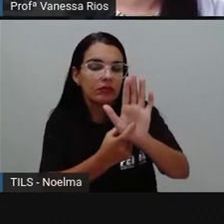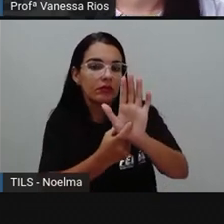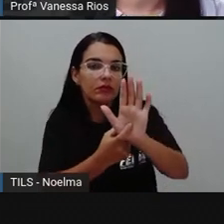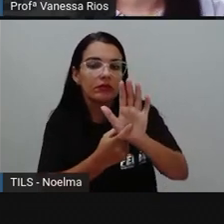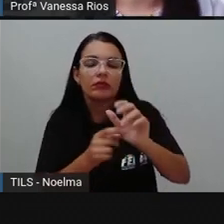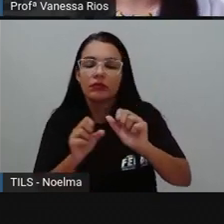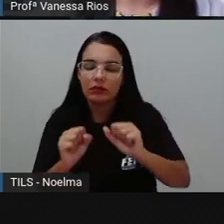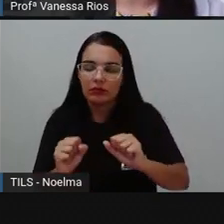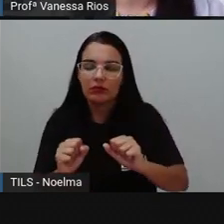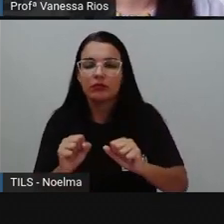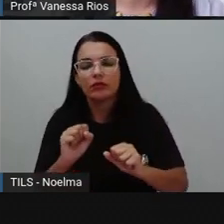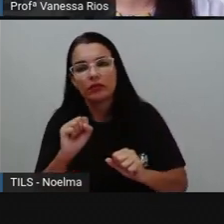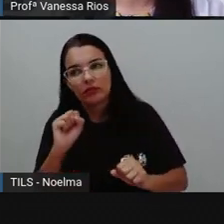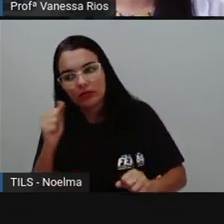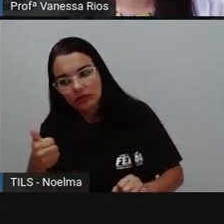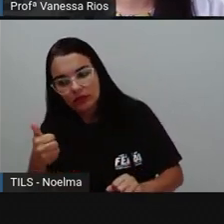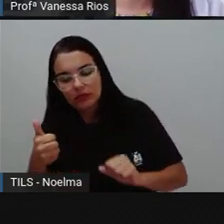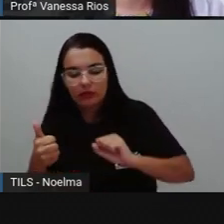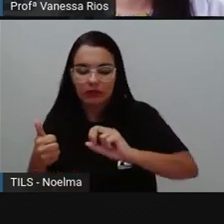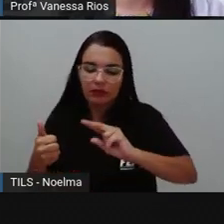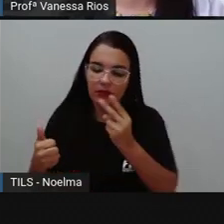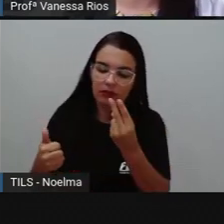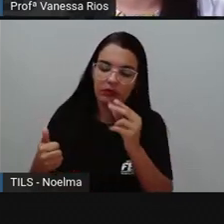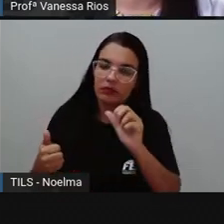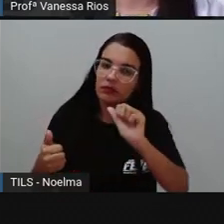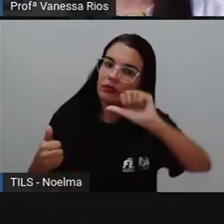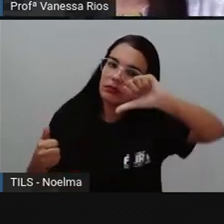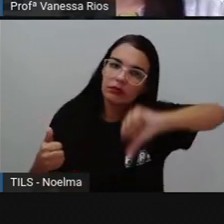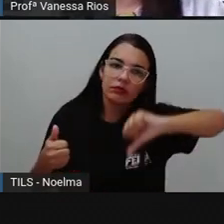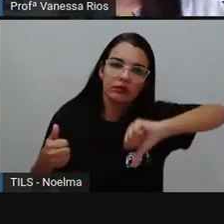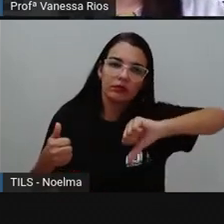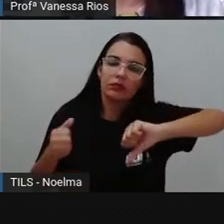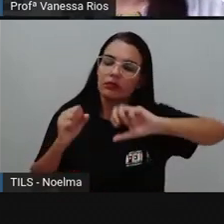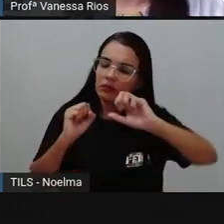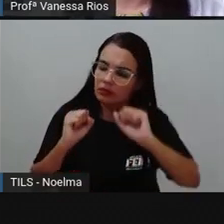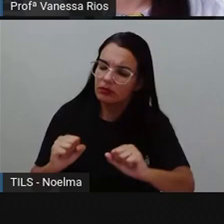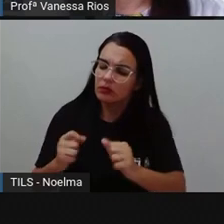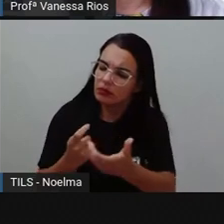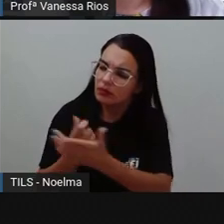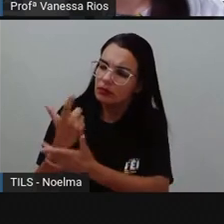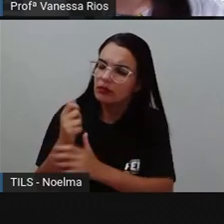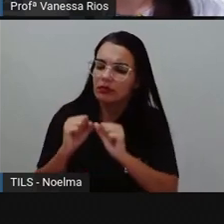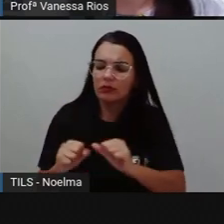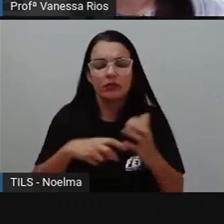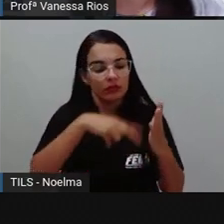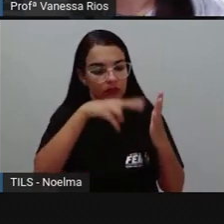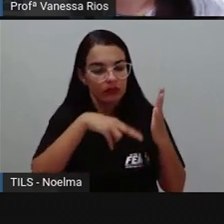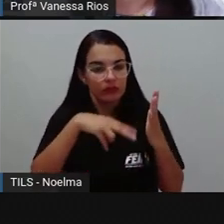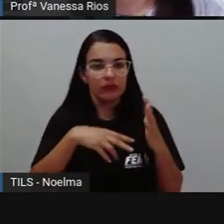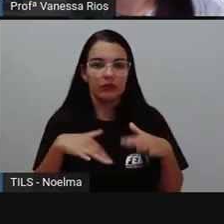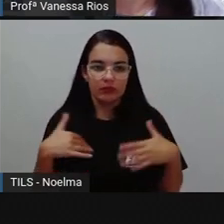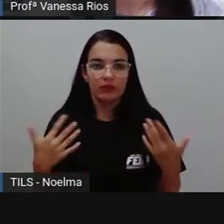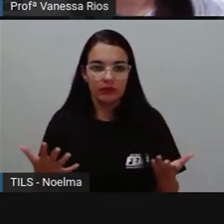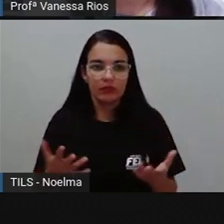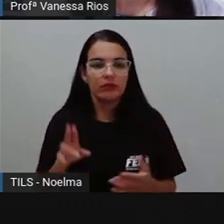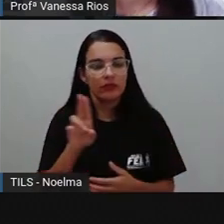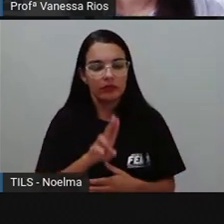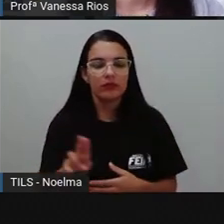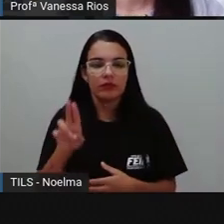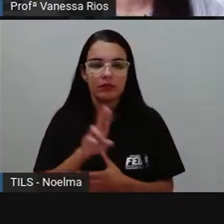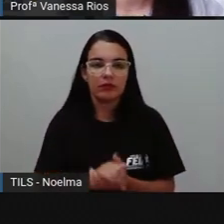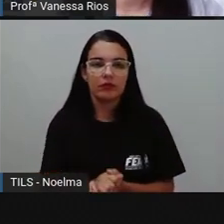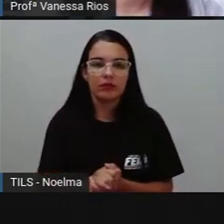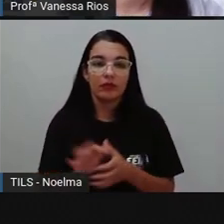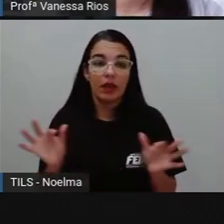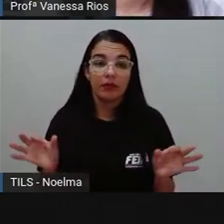ser indicado ou não, né? Para as pessoas consumirem, lerem, assistirem, enfim, utilizarem. E